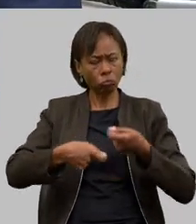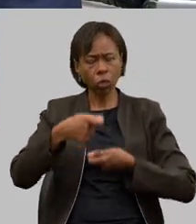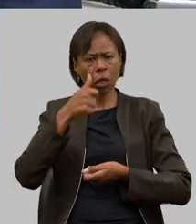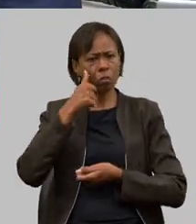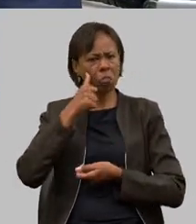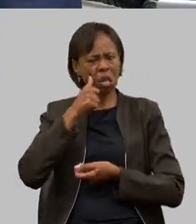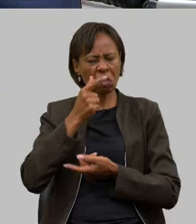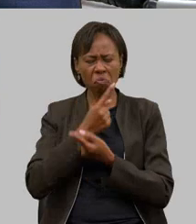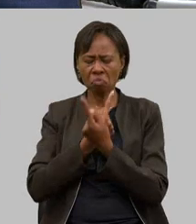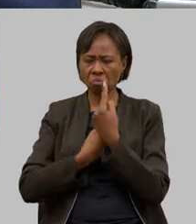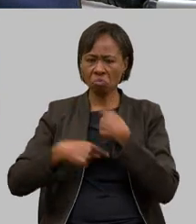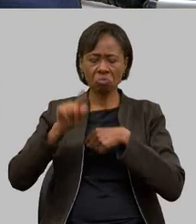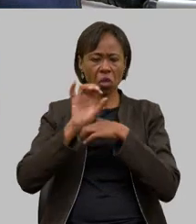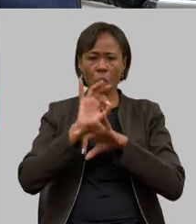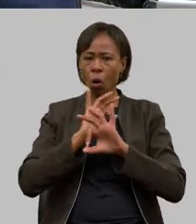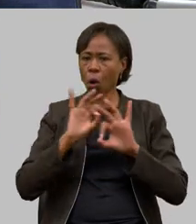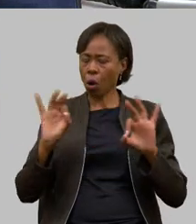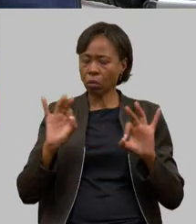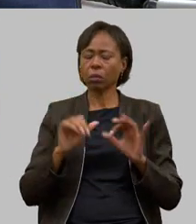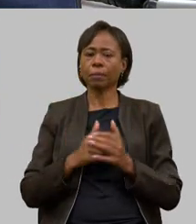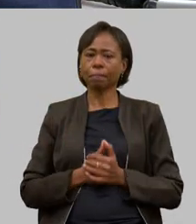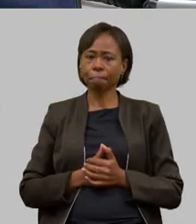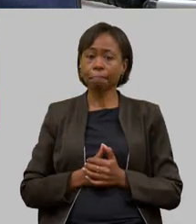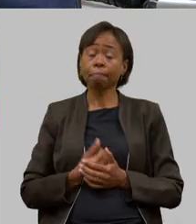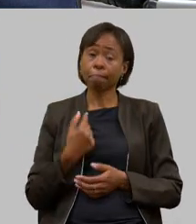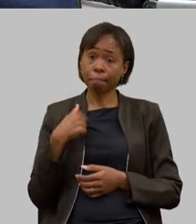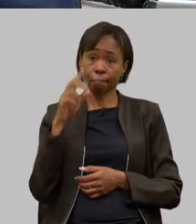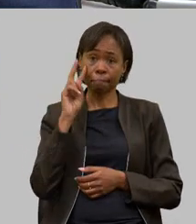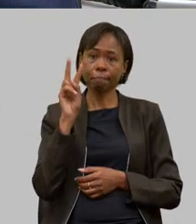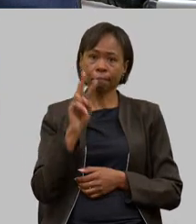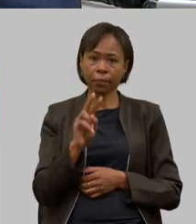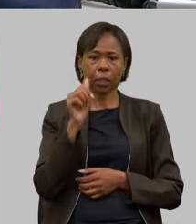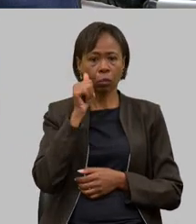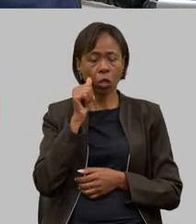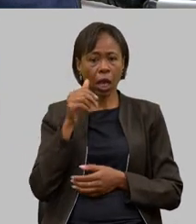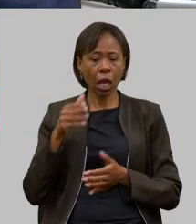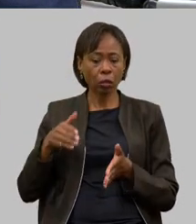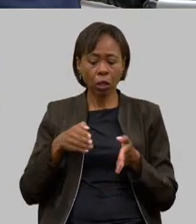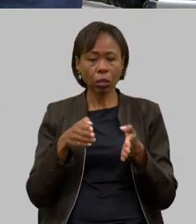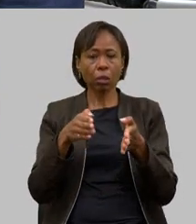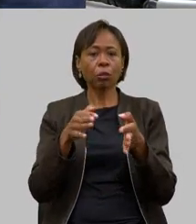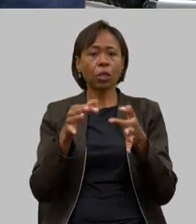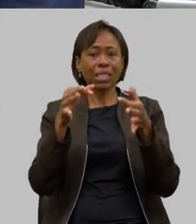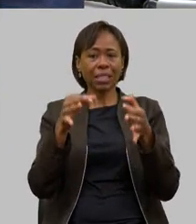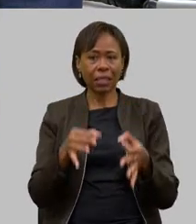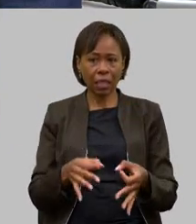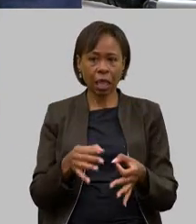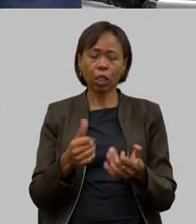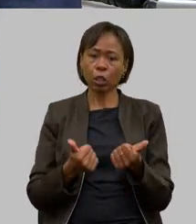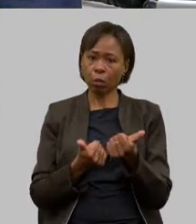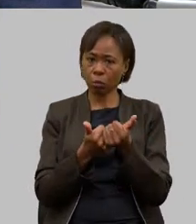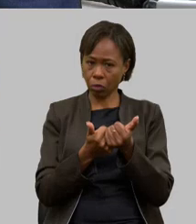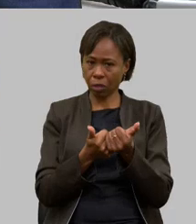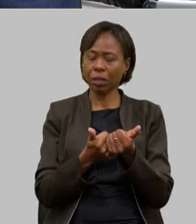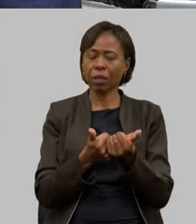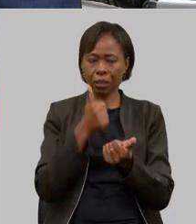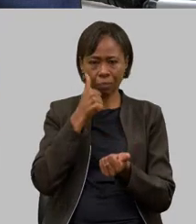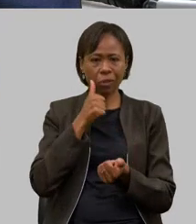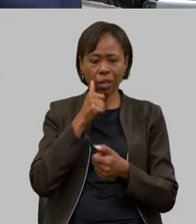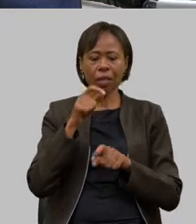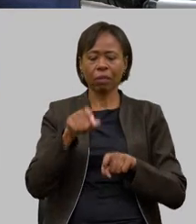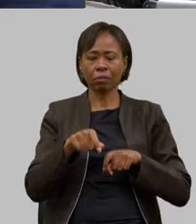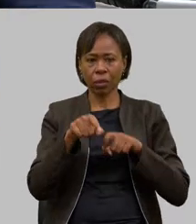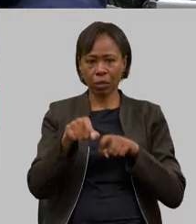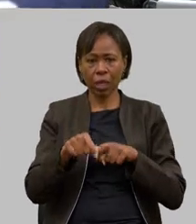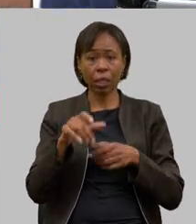determinação então eu vejo que nós estamos no caminho certo apoiando as mulheres no água o evento hoje foi fantástico lá com as lideranças